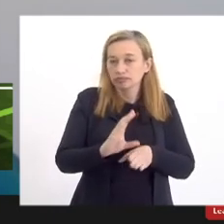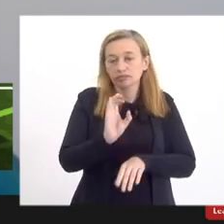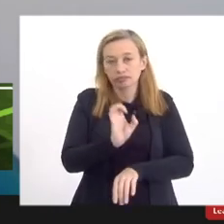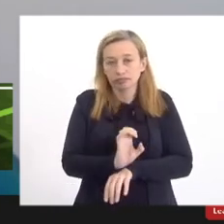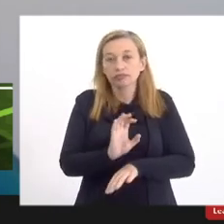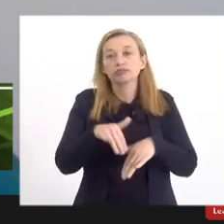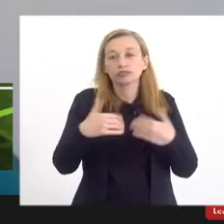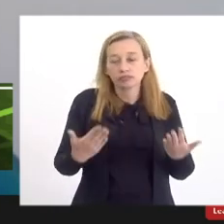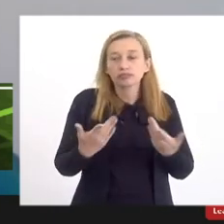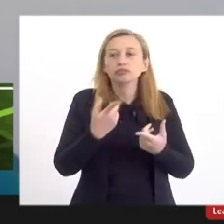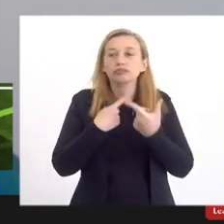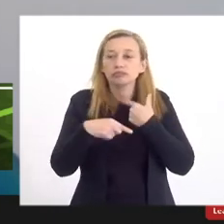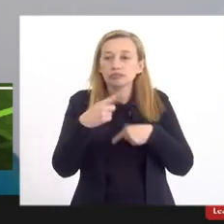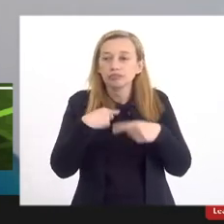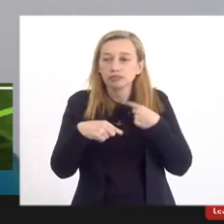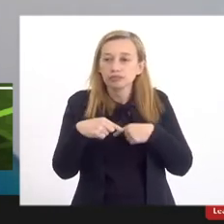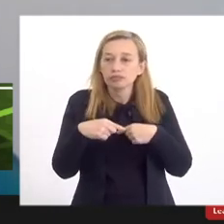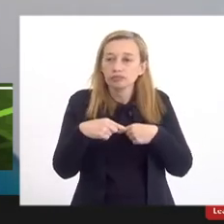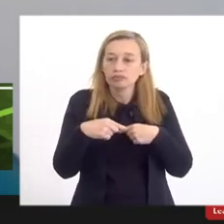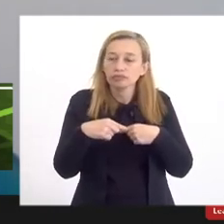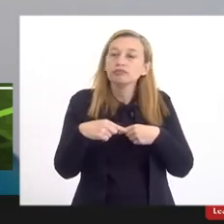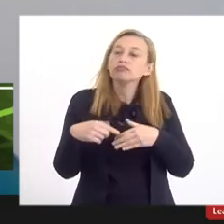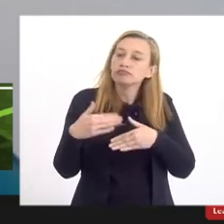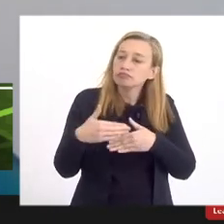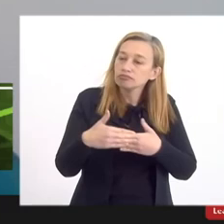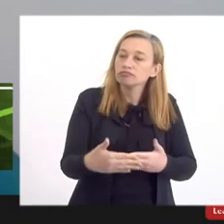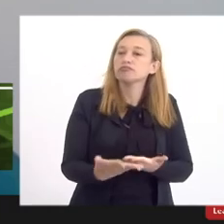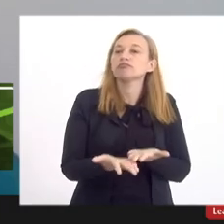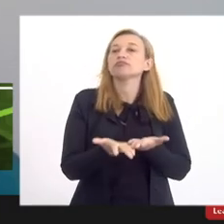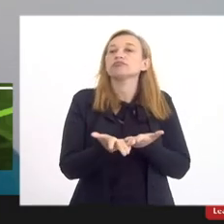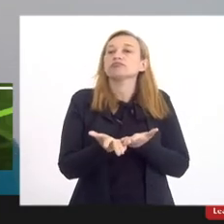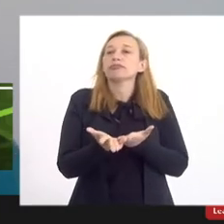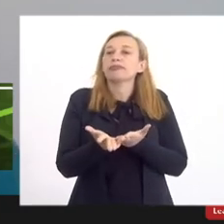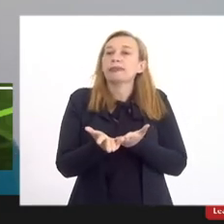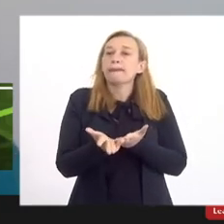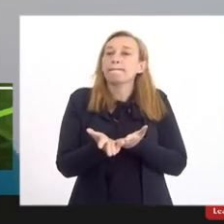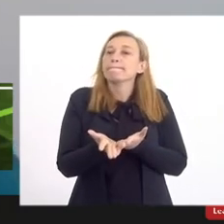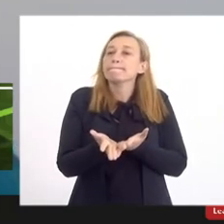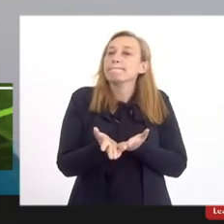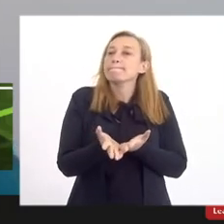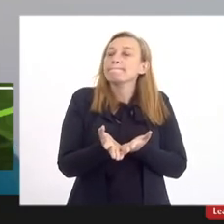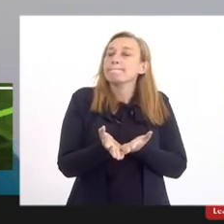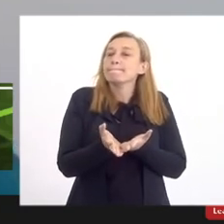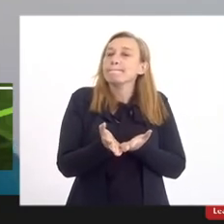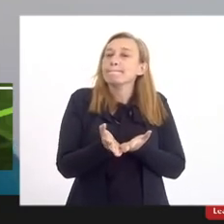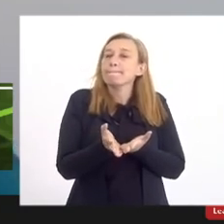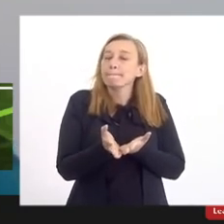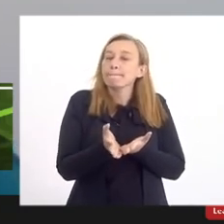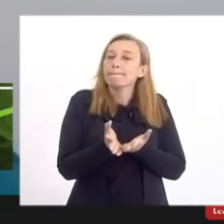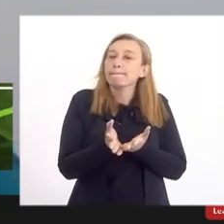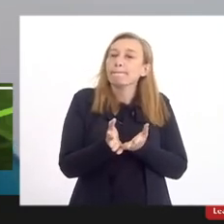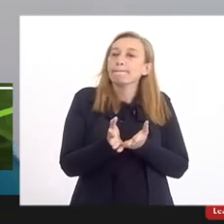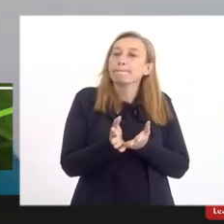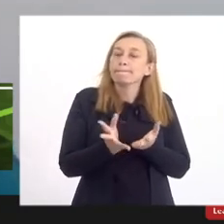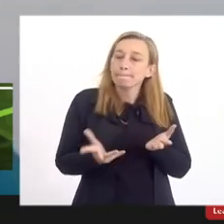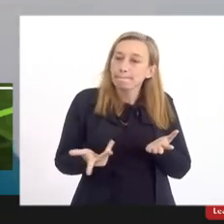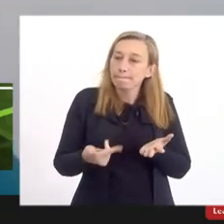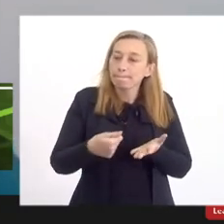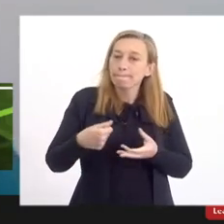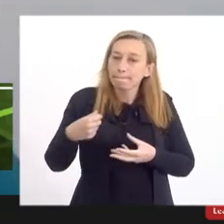então desejamos que seja um processo consistente de incorporação